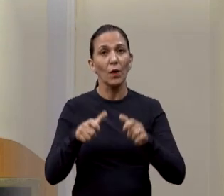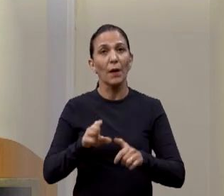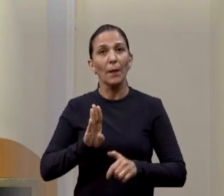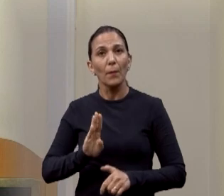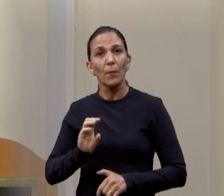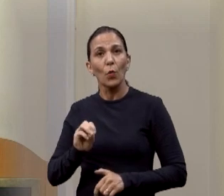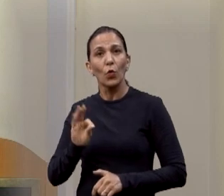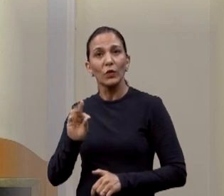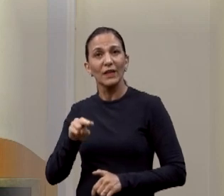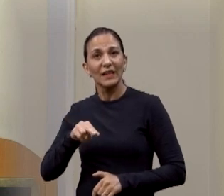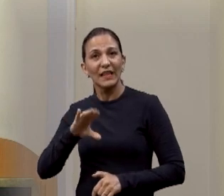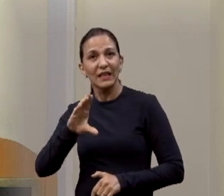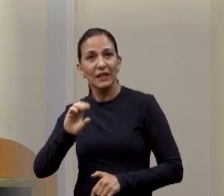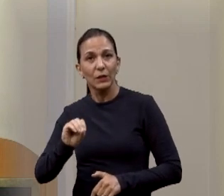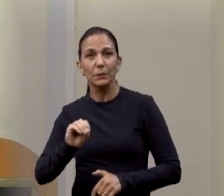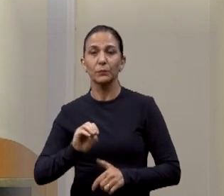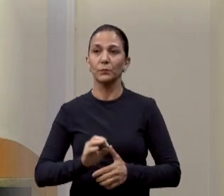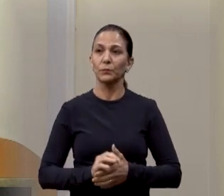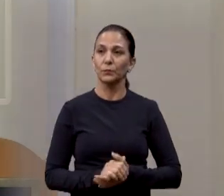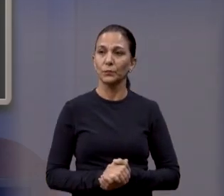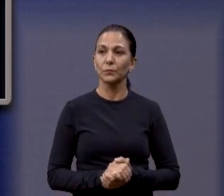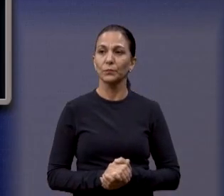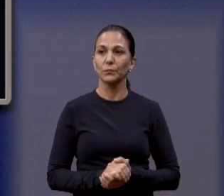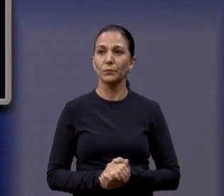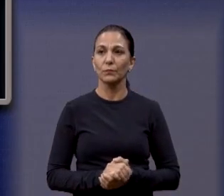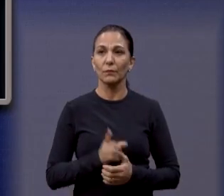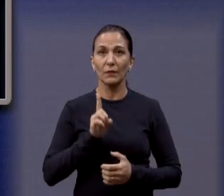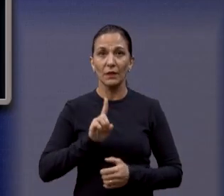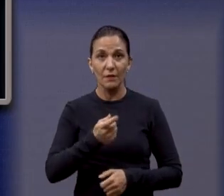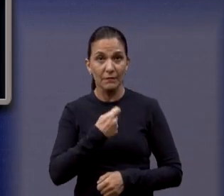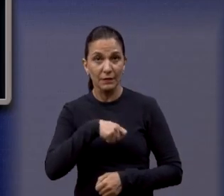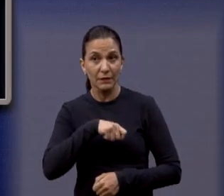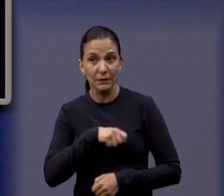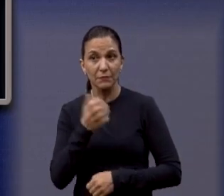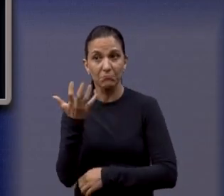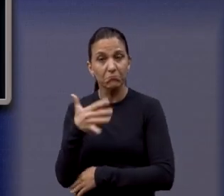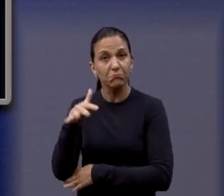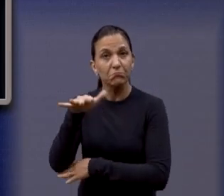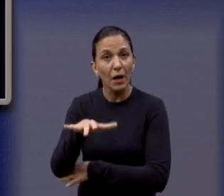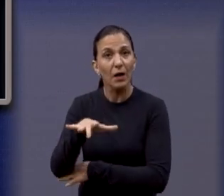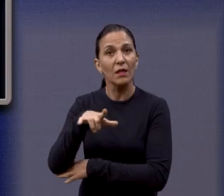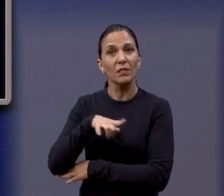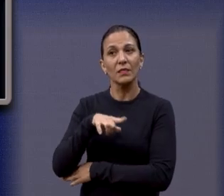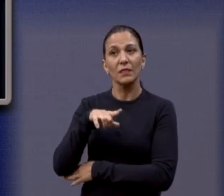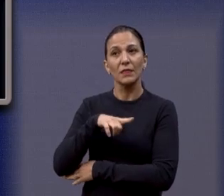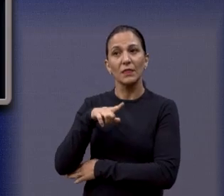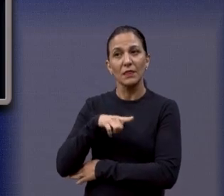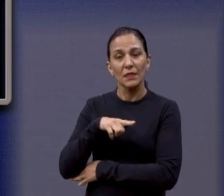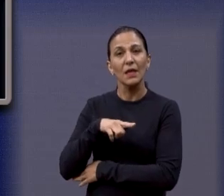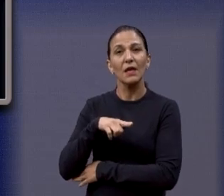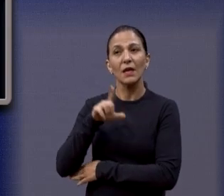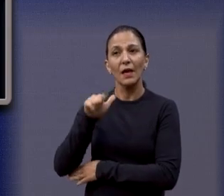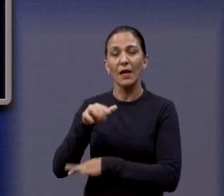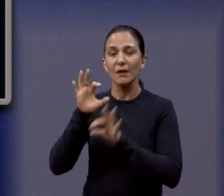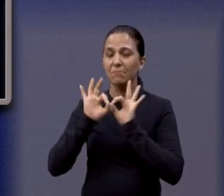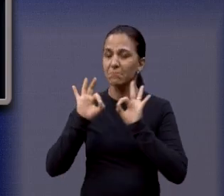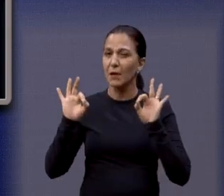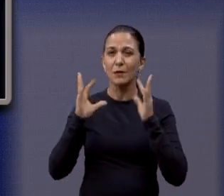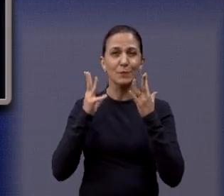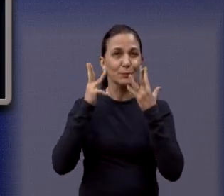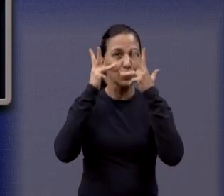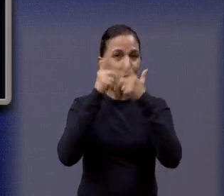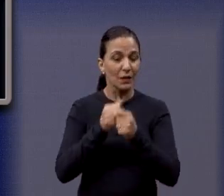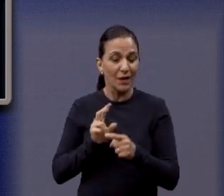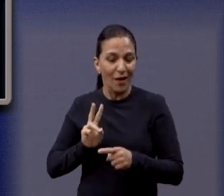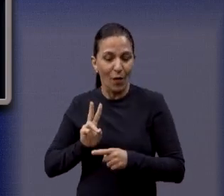passar então o vídeo do Botânico, por favor. Nós estamos hoje fiscalizando o Parque do Botânico, essa região aqui da cidade que é maravilhosa e